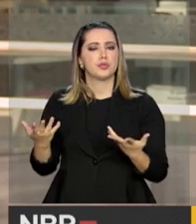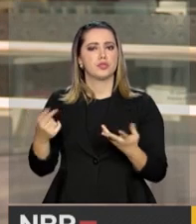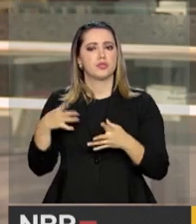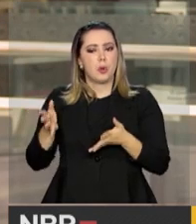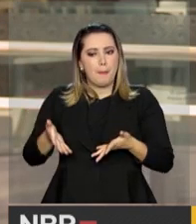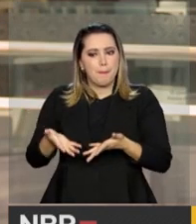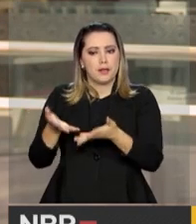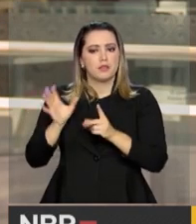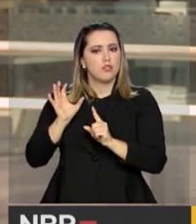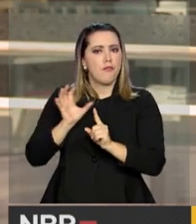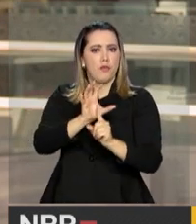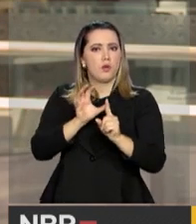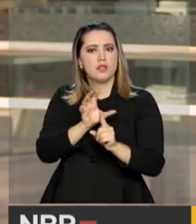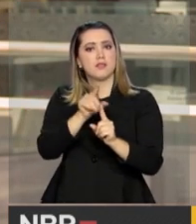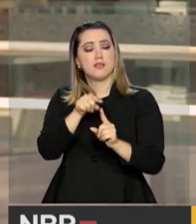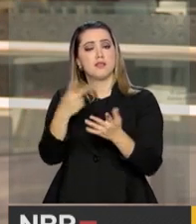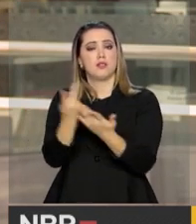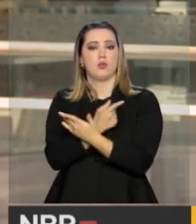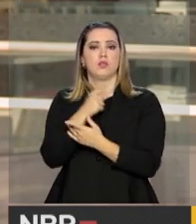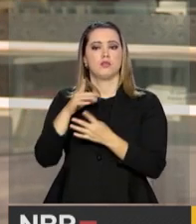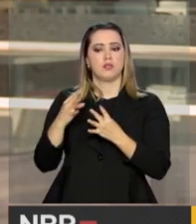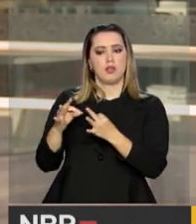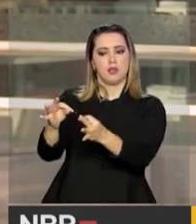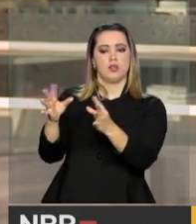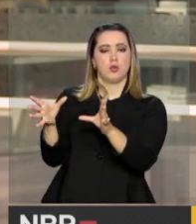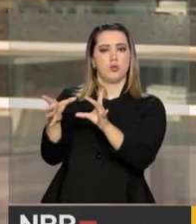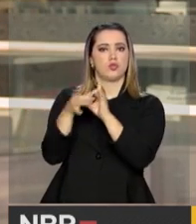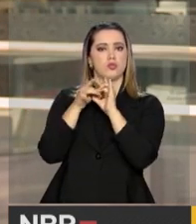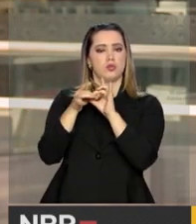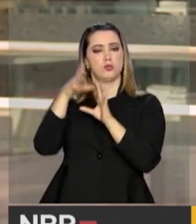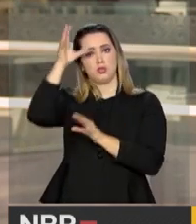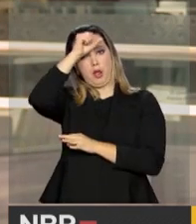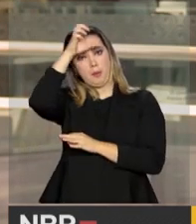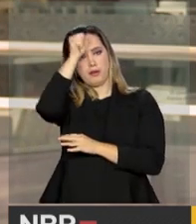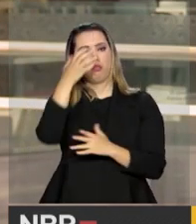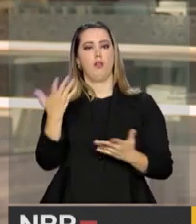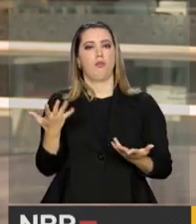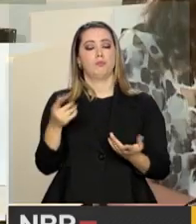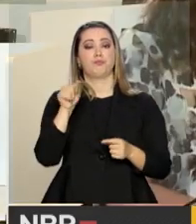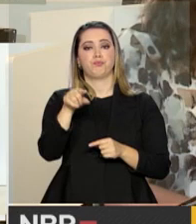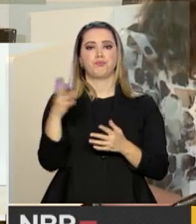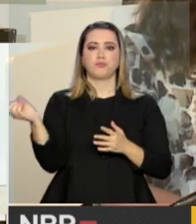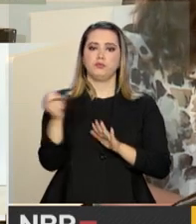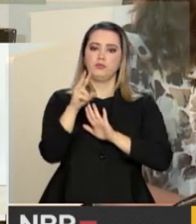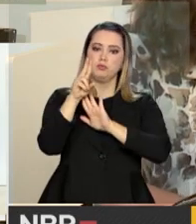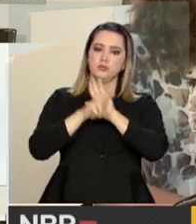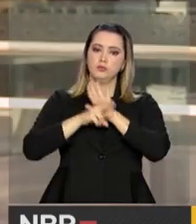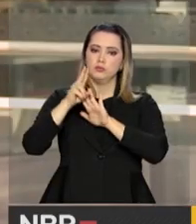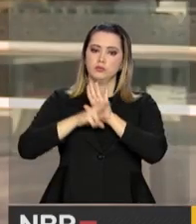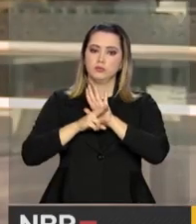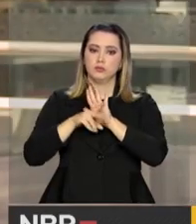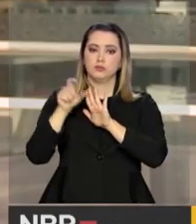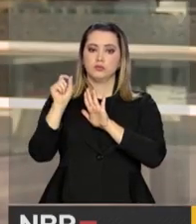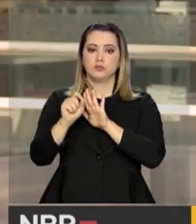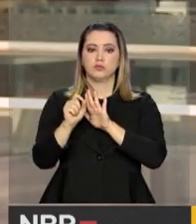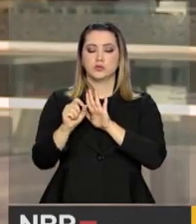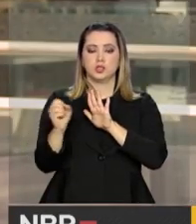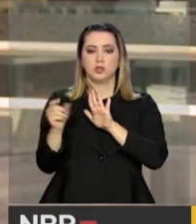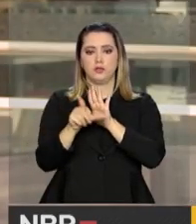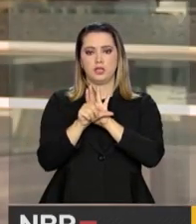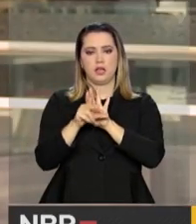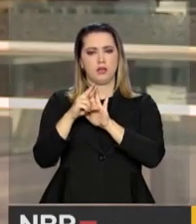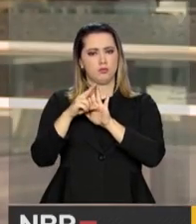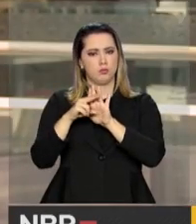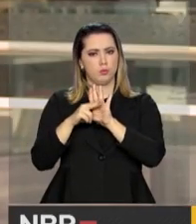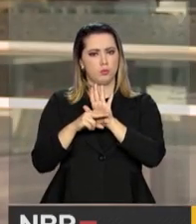para que isso aconteça. Nós vamos observar, a partir da implantação dessa regulamentação nova do MEC, que, na